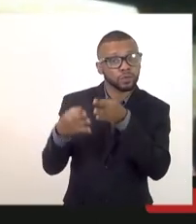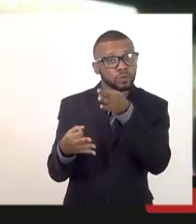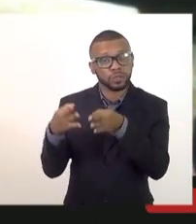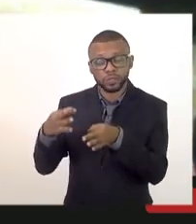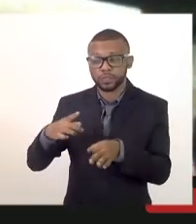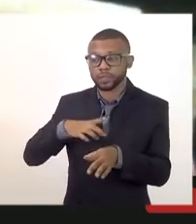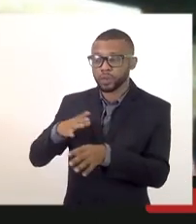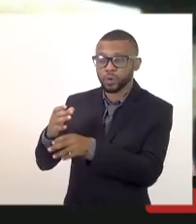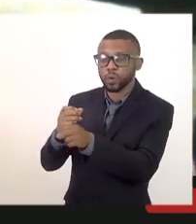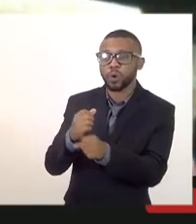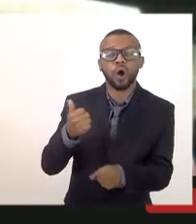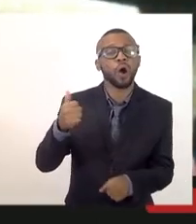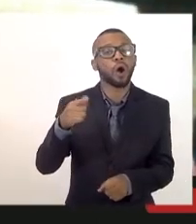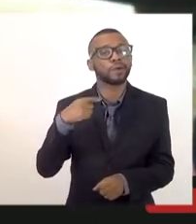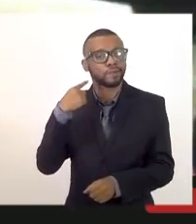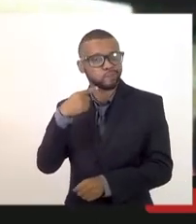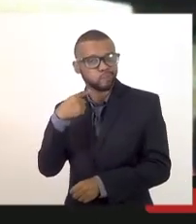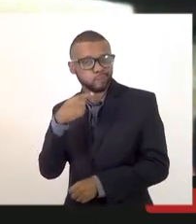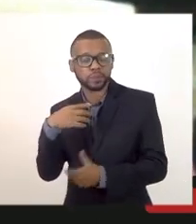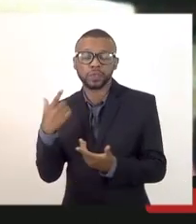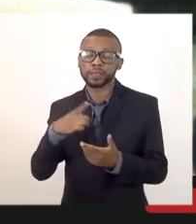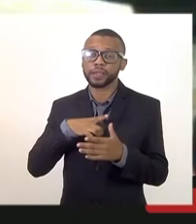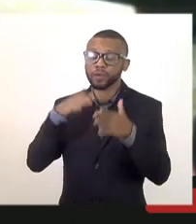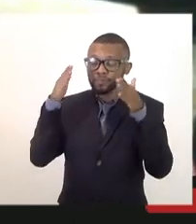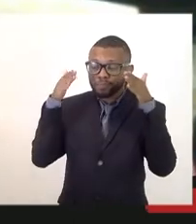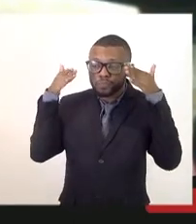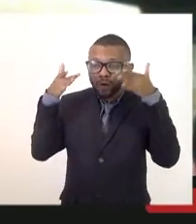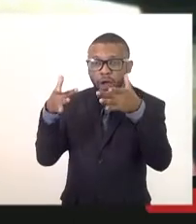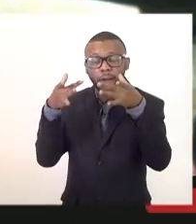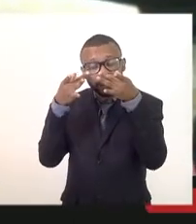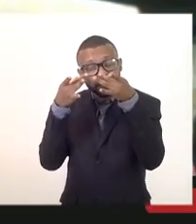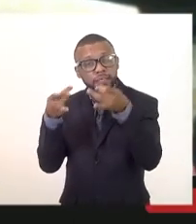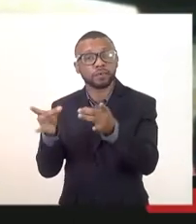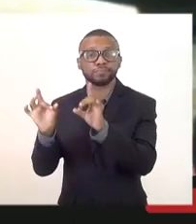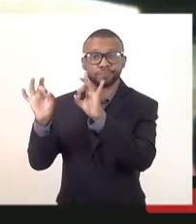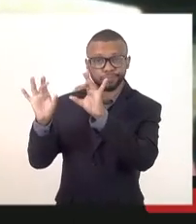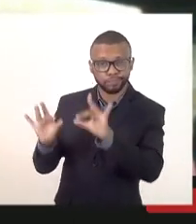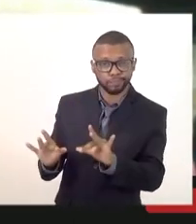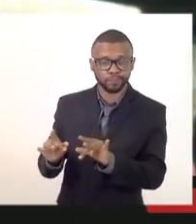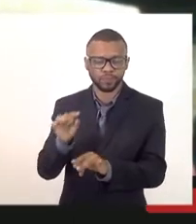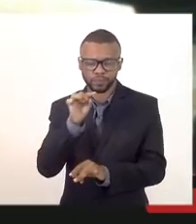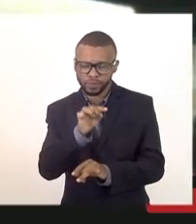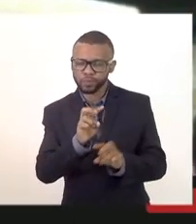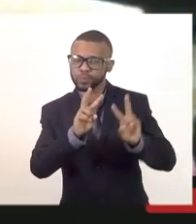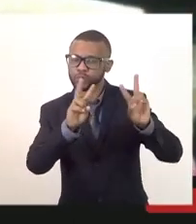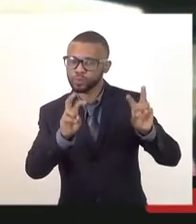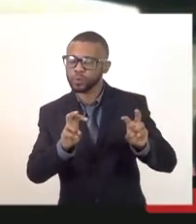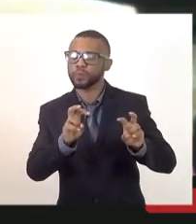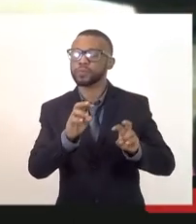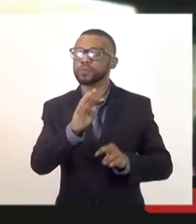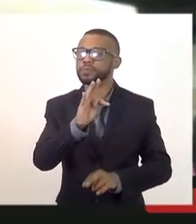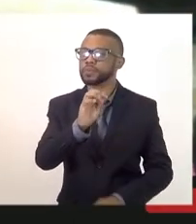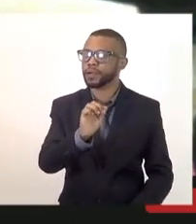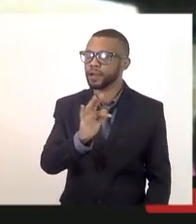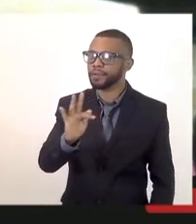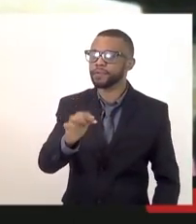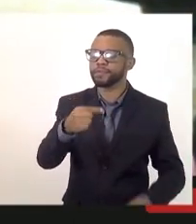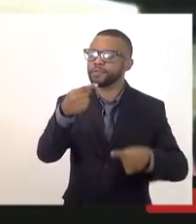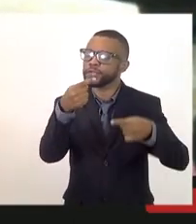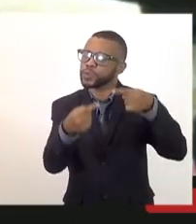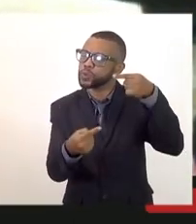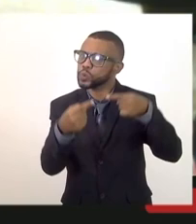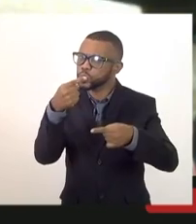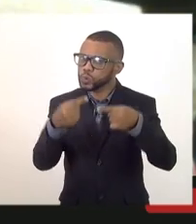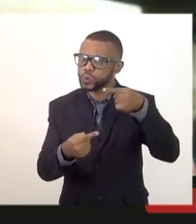então a gente tem uma preocupação especial essa questão do TAF ele foi amplamente discutido aqui por